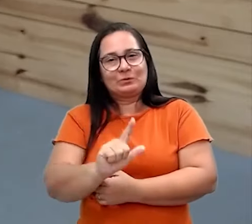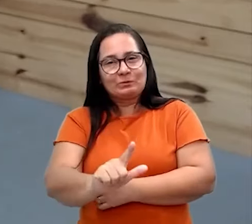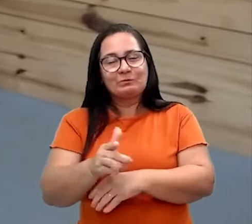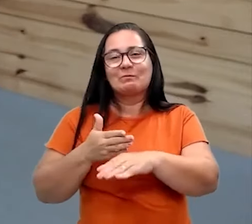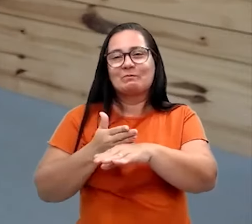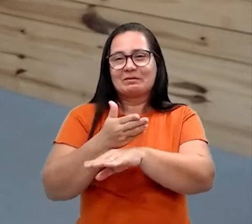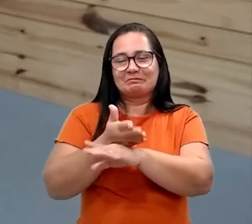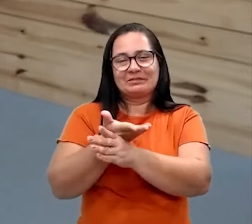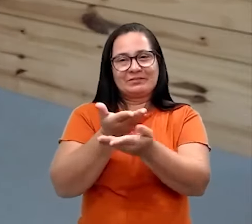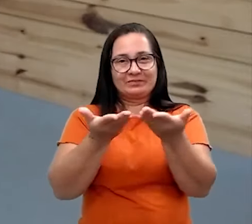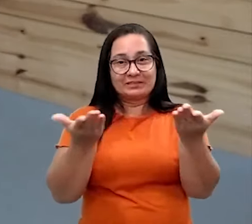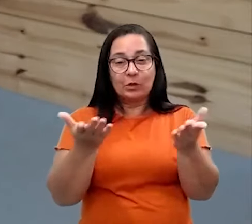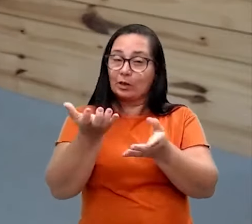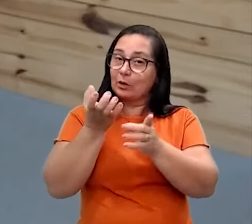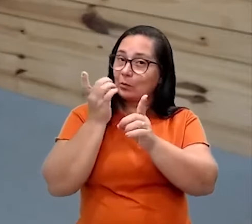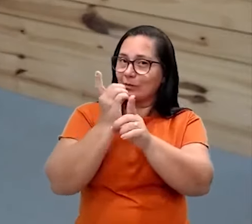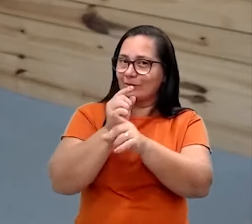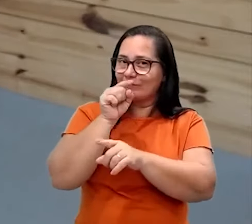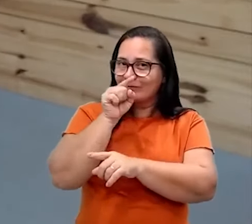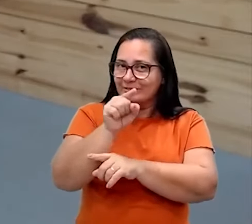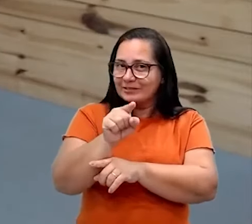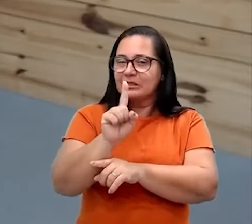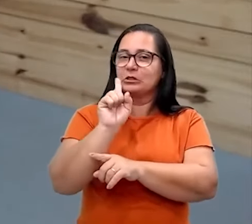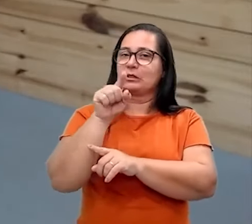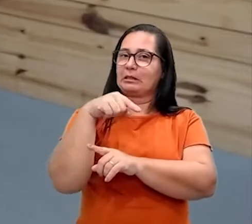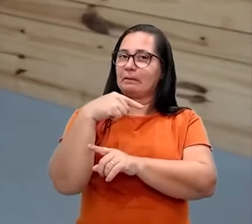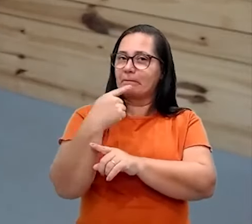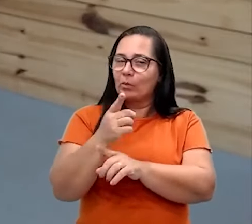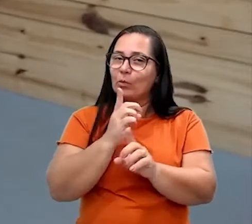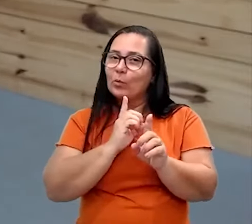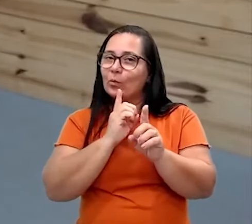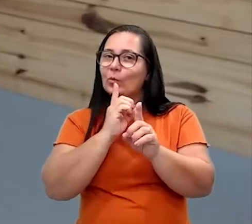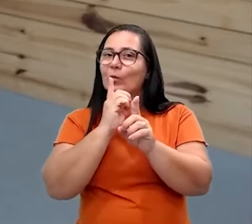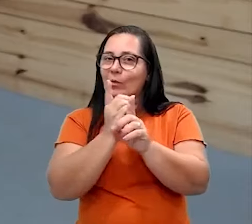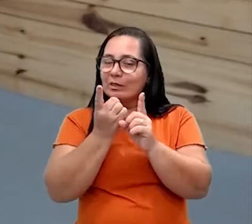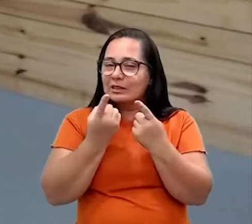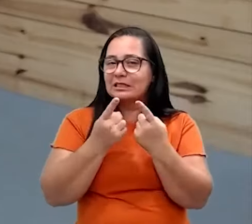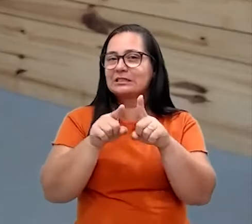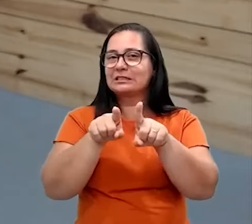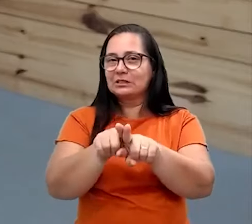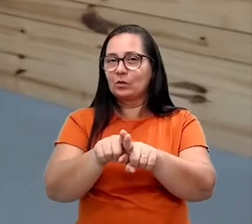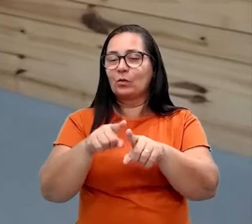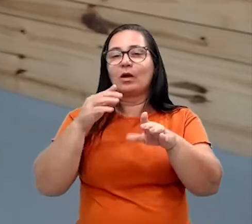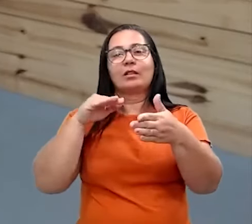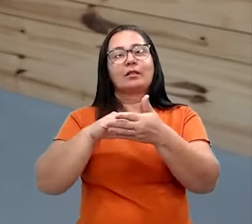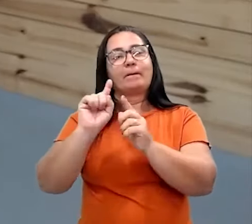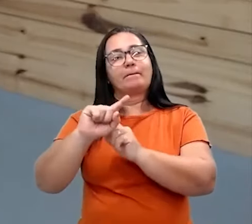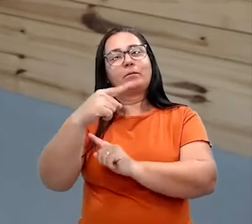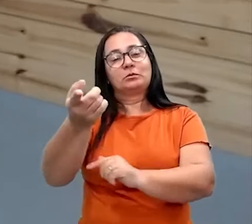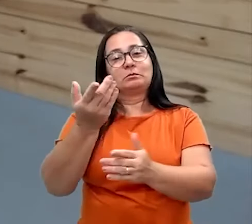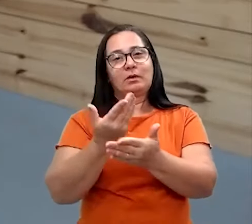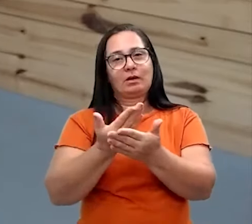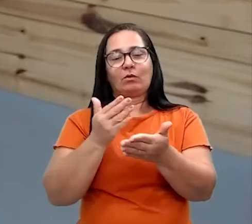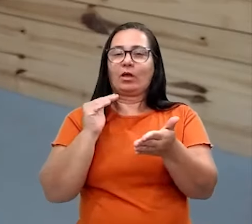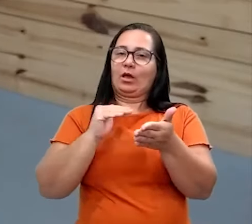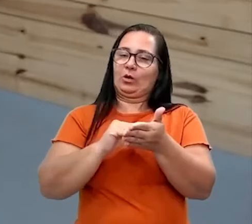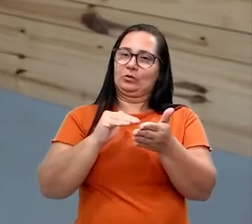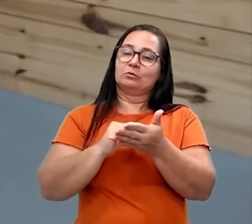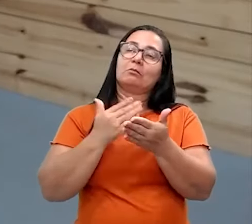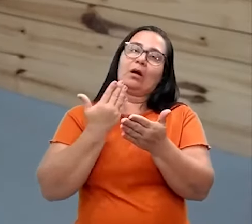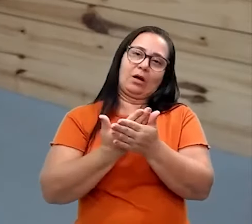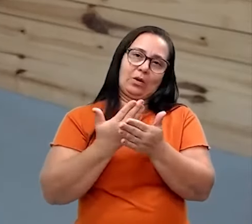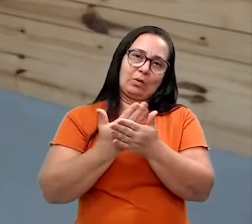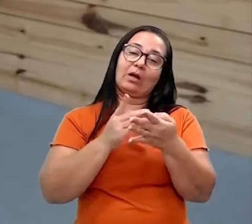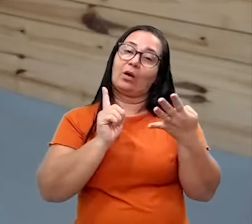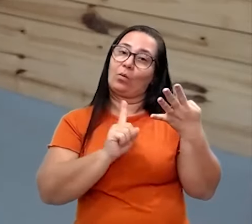participação de vocês. Quero encontrar vocês nos encontros síncronos, tá certo? E até a próxima aula, que vai ser a nossa última aula, vai ser